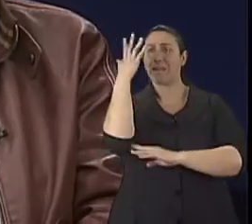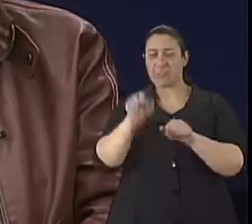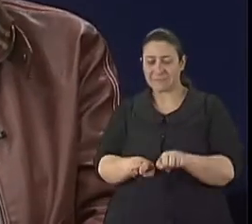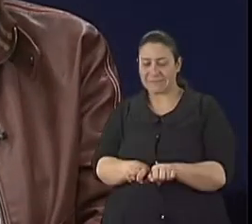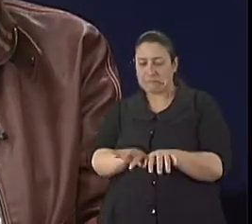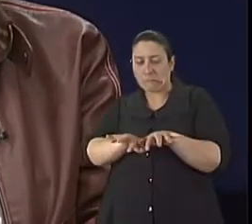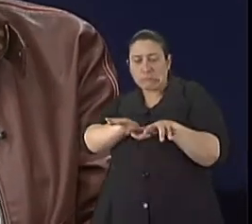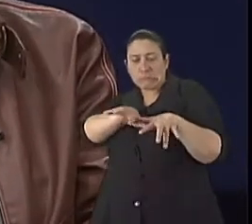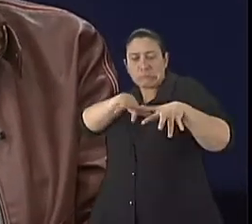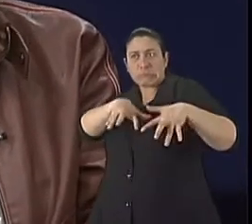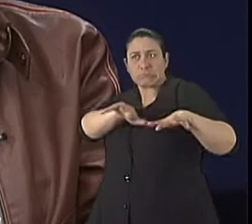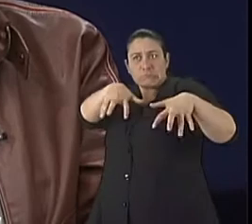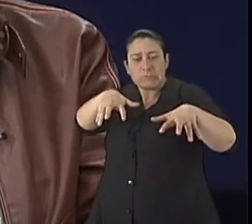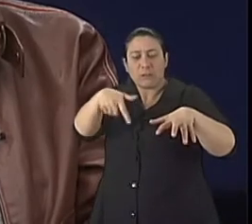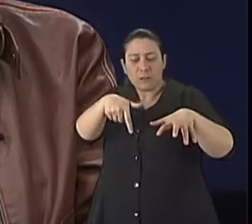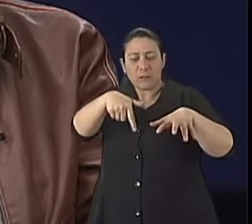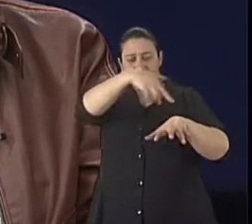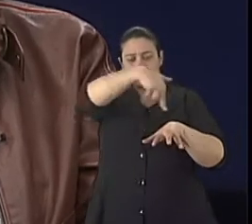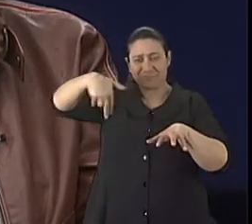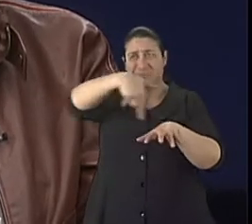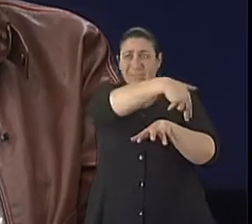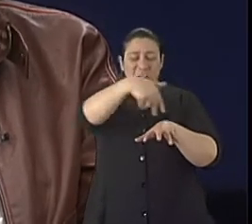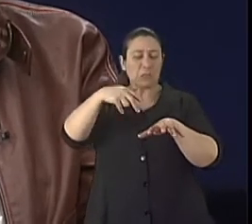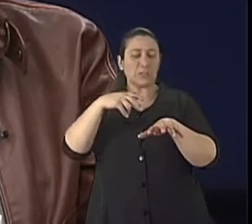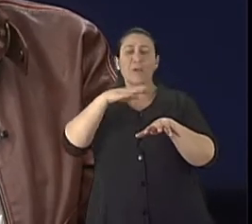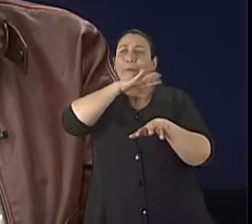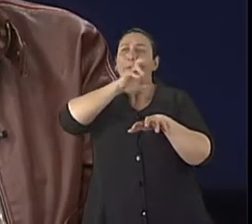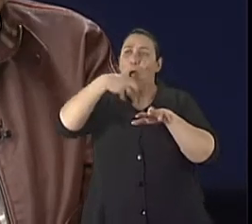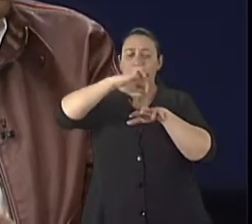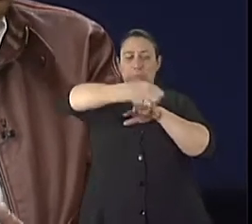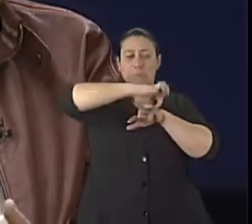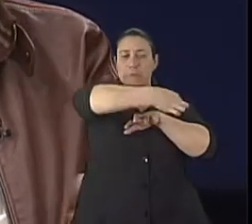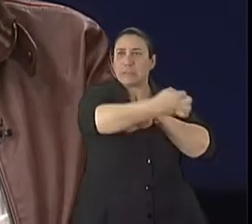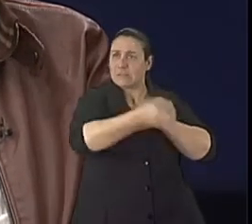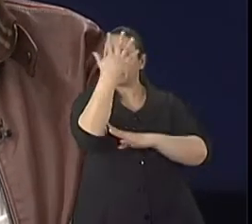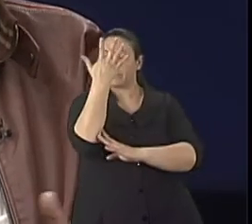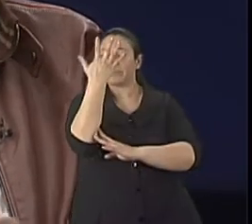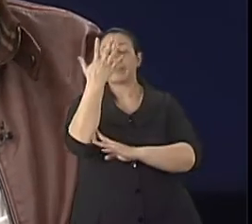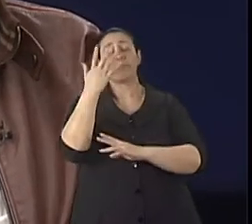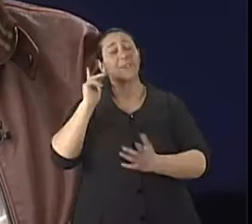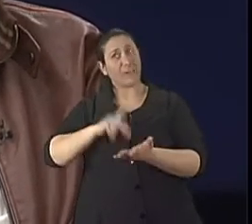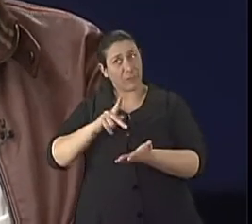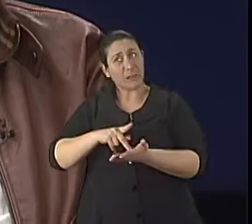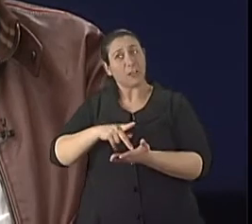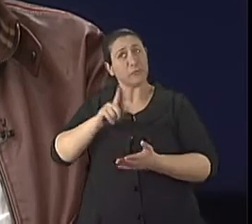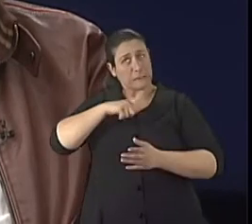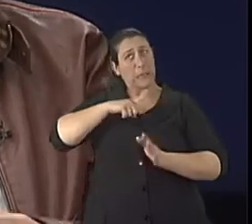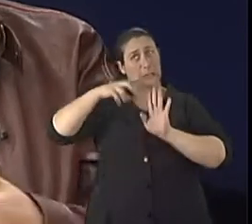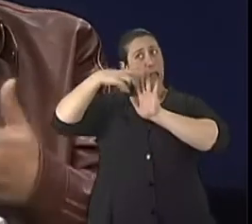a minha calçada. Na verdade, se as pessoas observarem, existe um regramento para fazer uma calçada adequada,